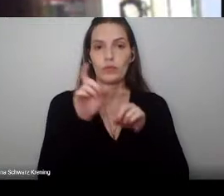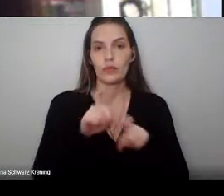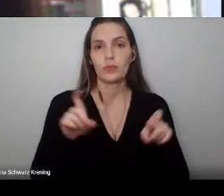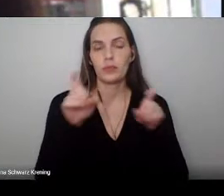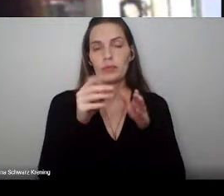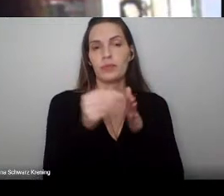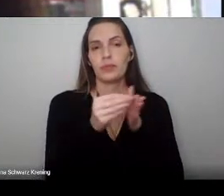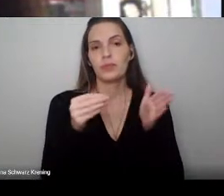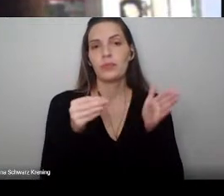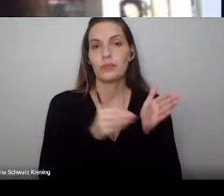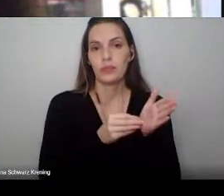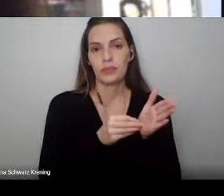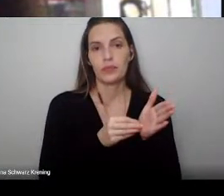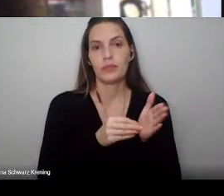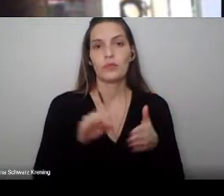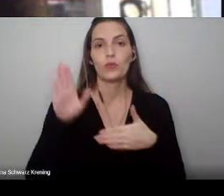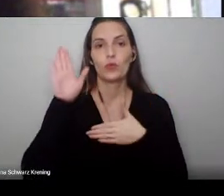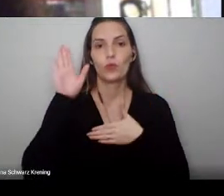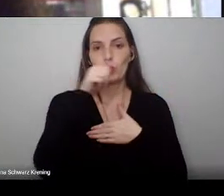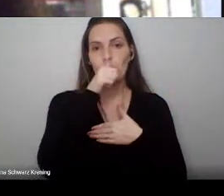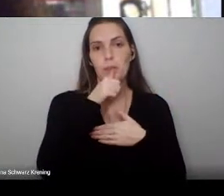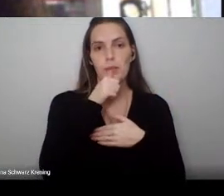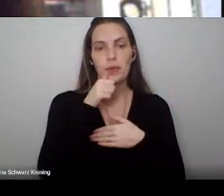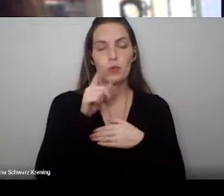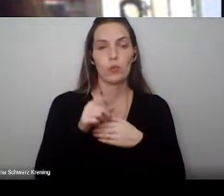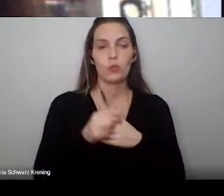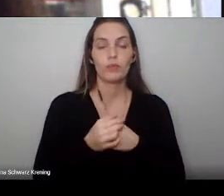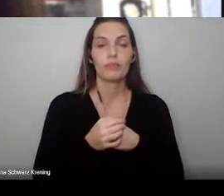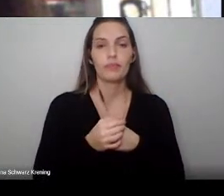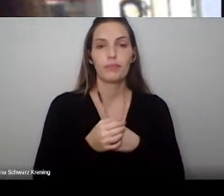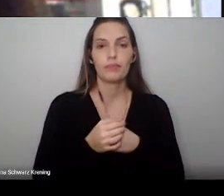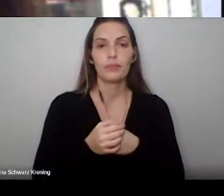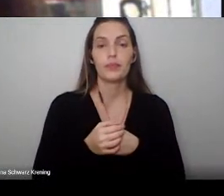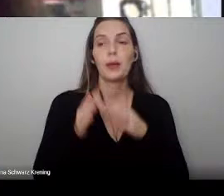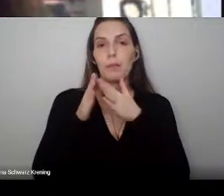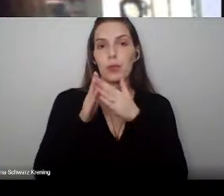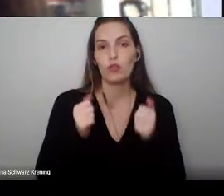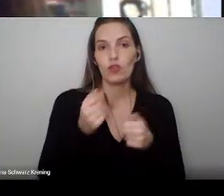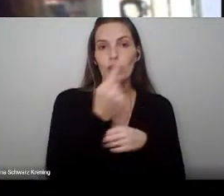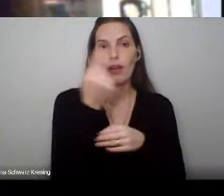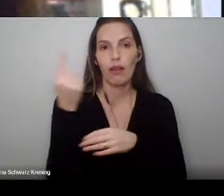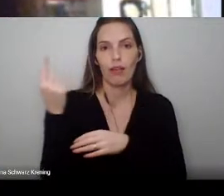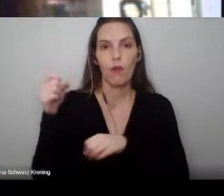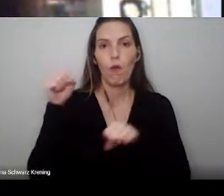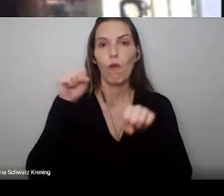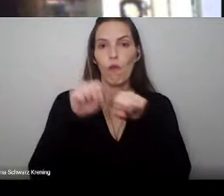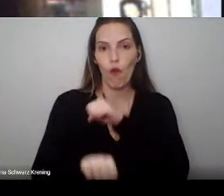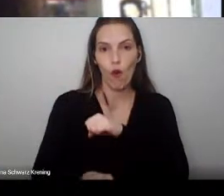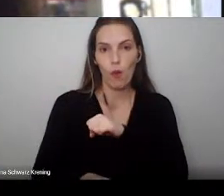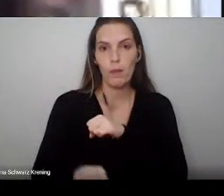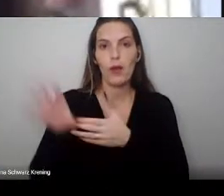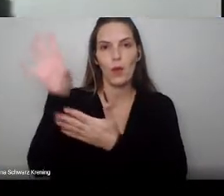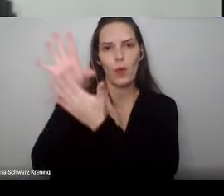Solicito aos demais formandos que repitam, ao final do juramento, a expressão, assim o prometo.